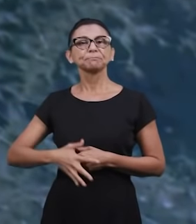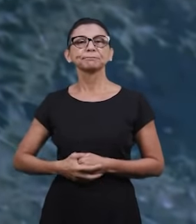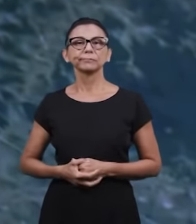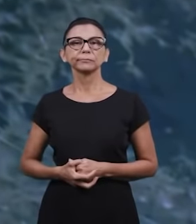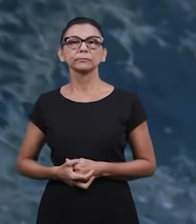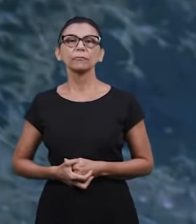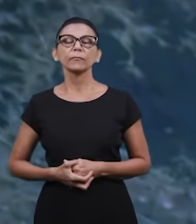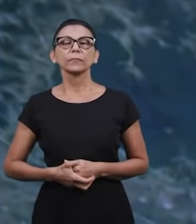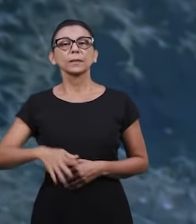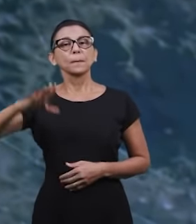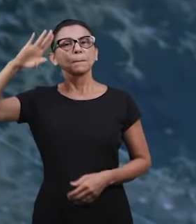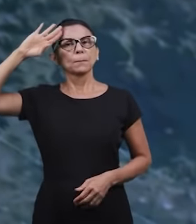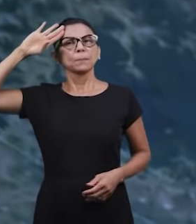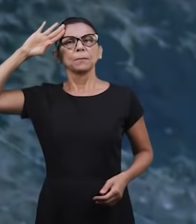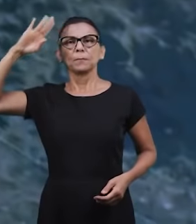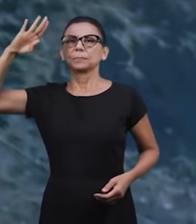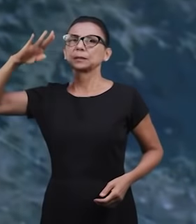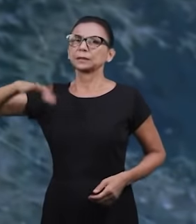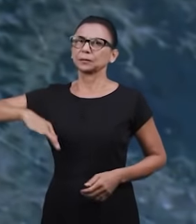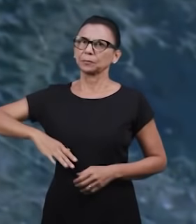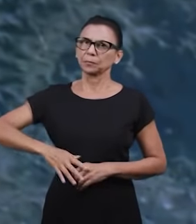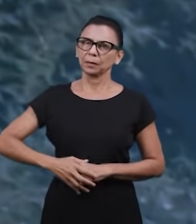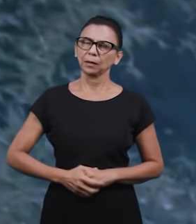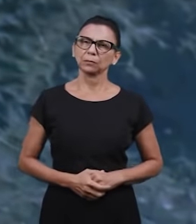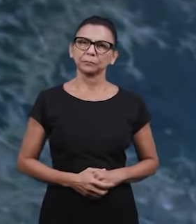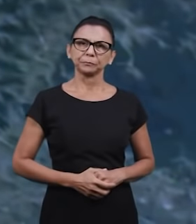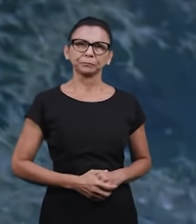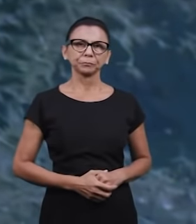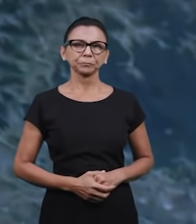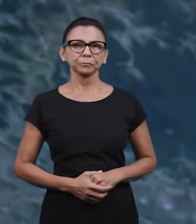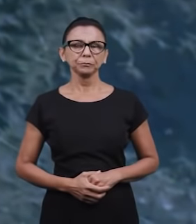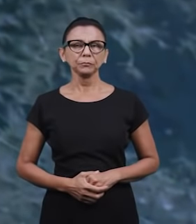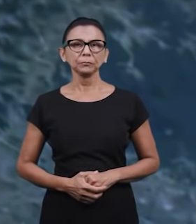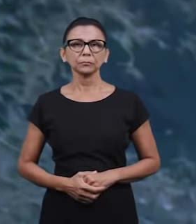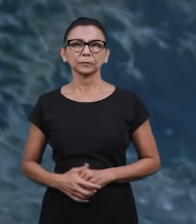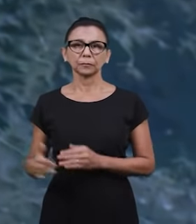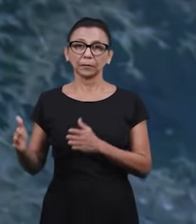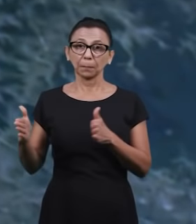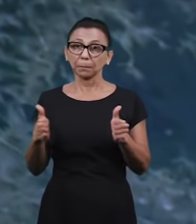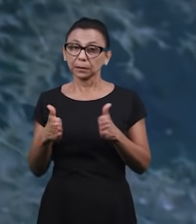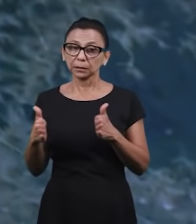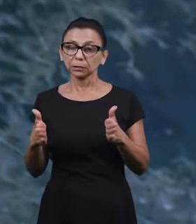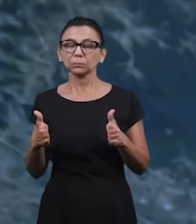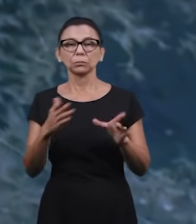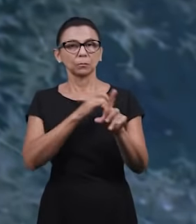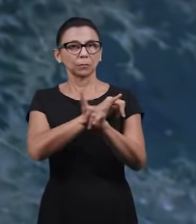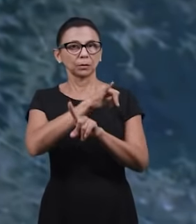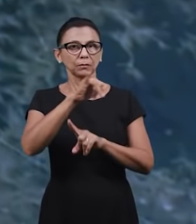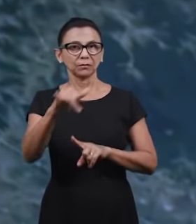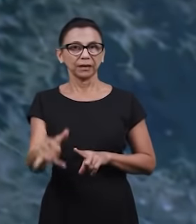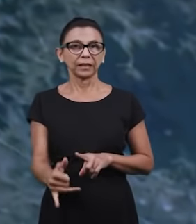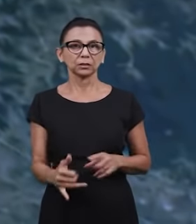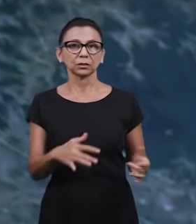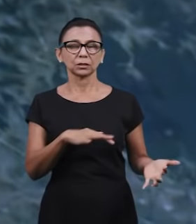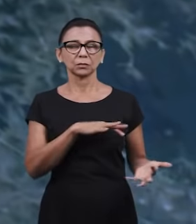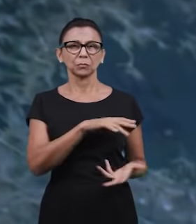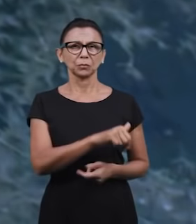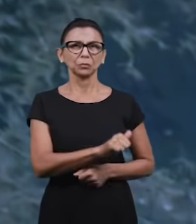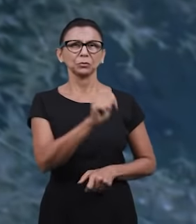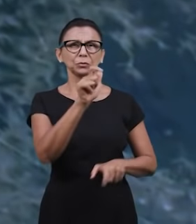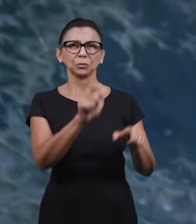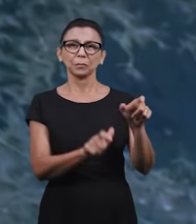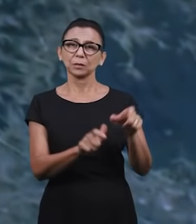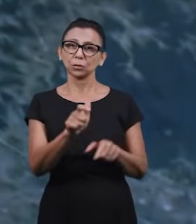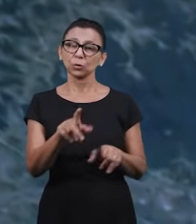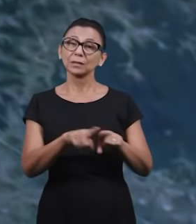nome do Senhor. E, principalmente, como ressalta o pastor, nesse tempo profético, onde há muita frieza espiritual